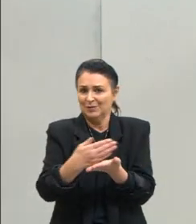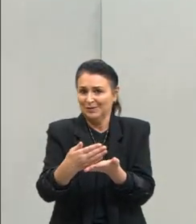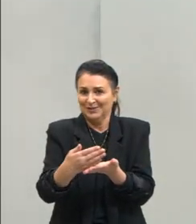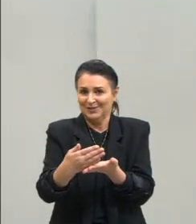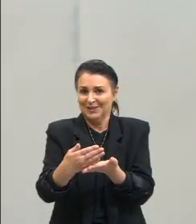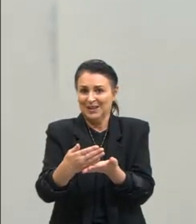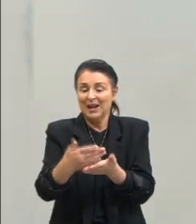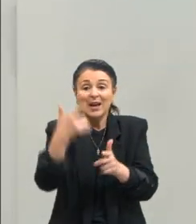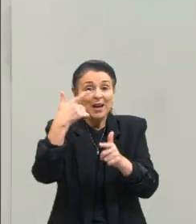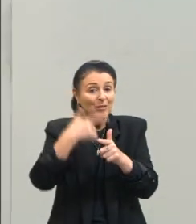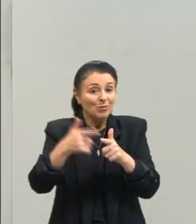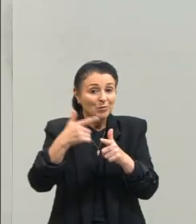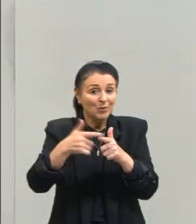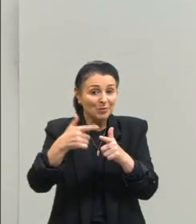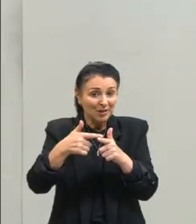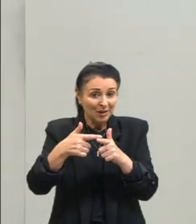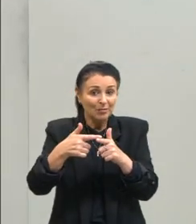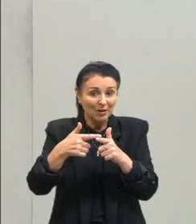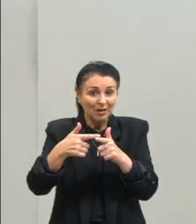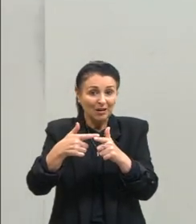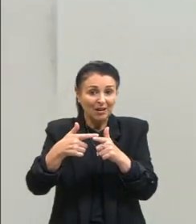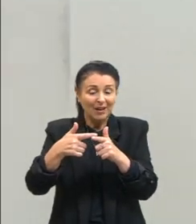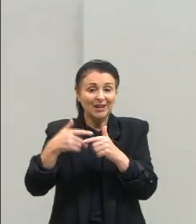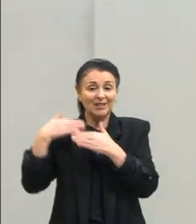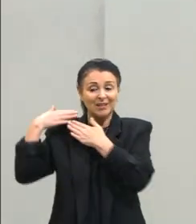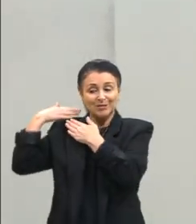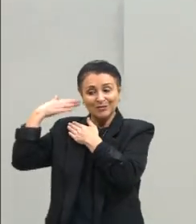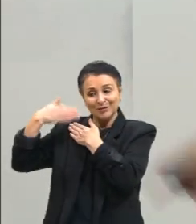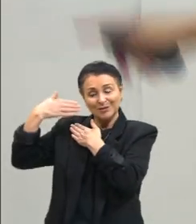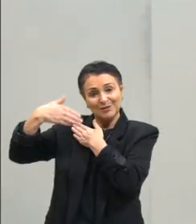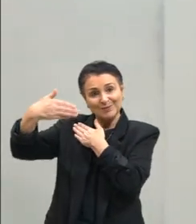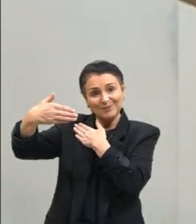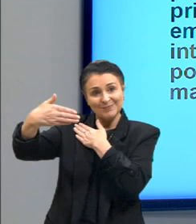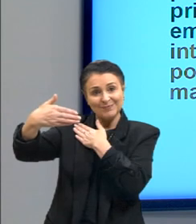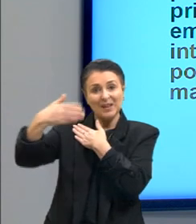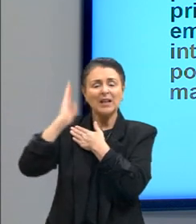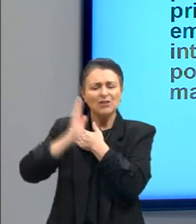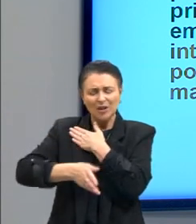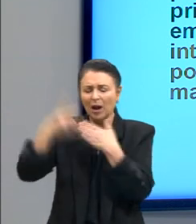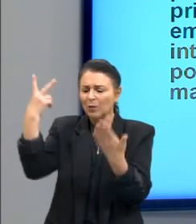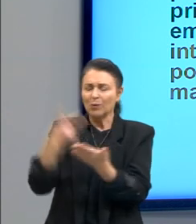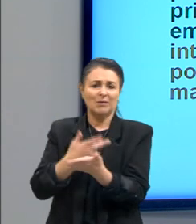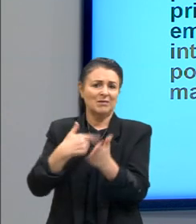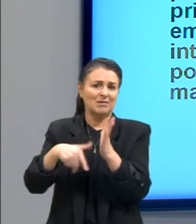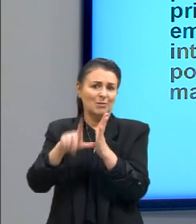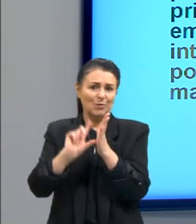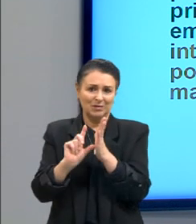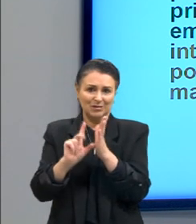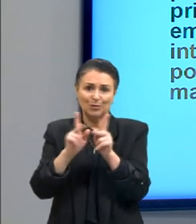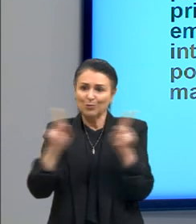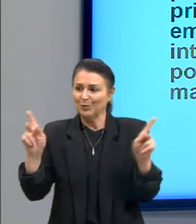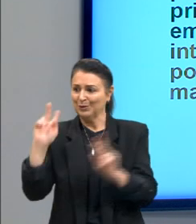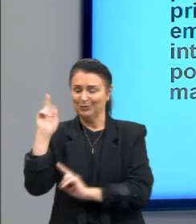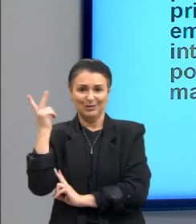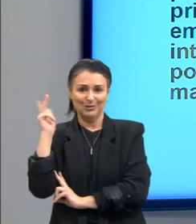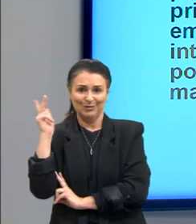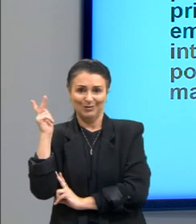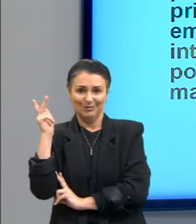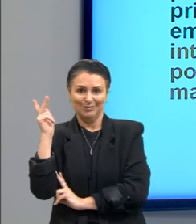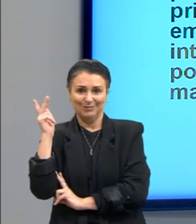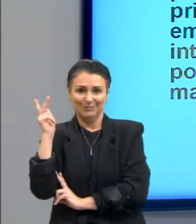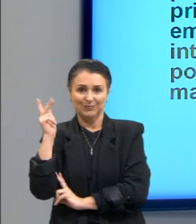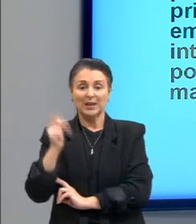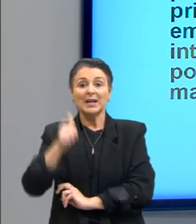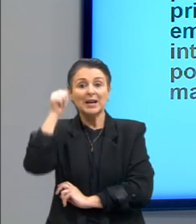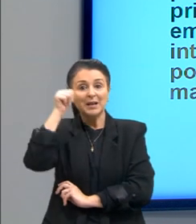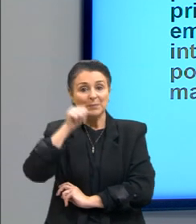problemática aqui ela é recorrente ela já aconteceu antes em um período histórico e a Luísa